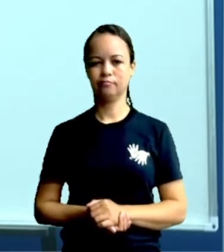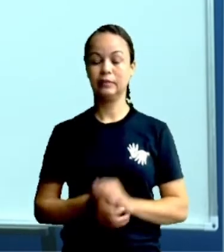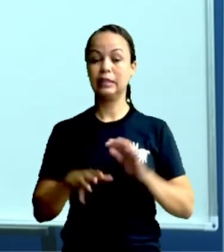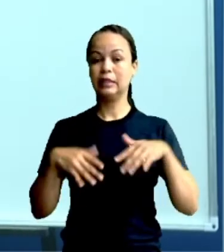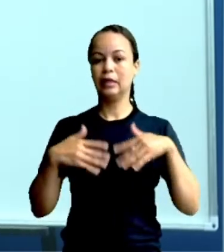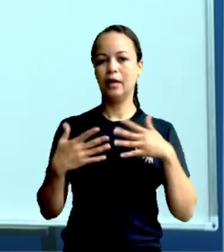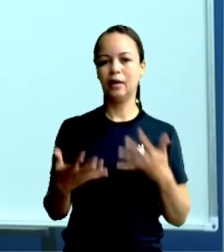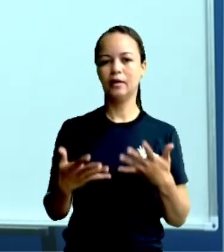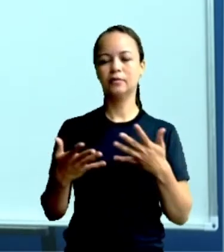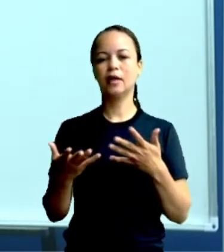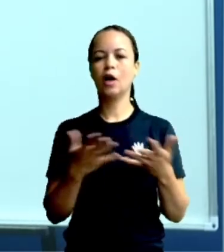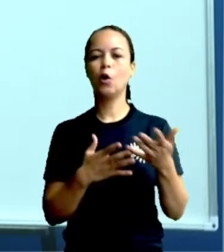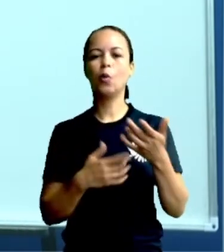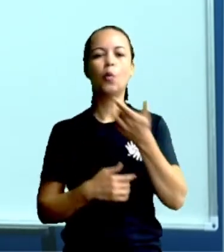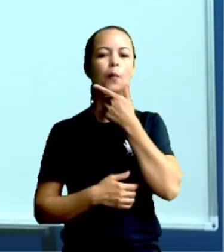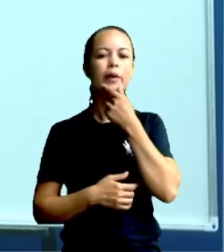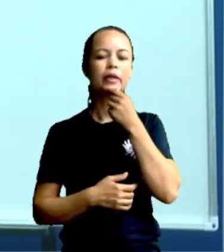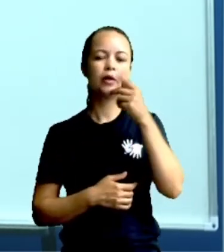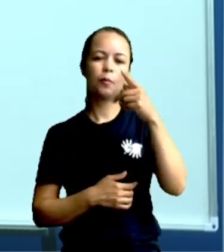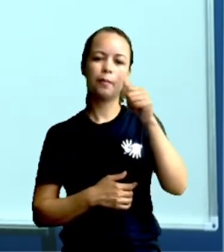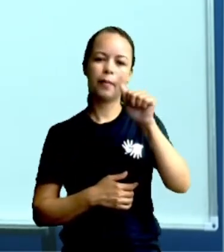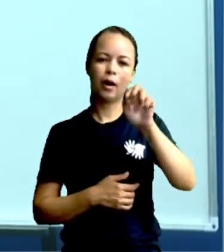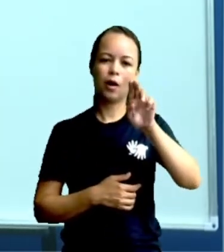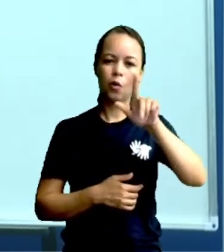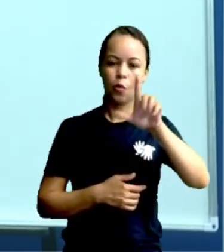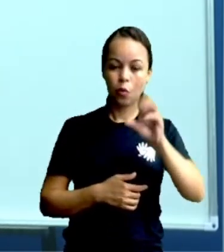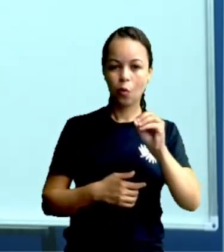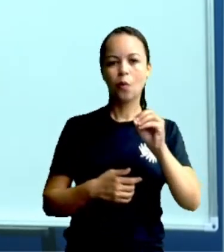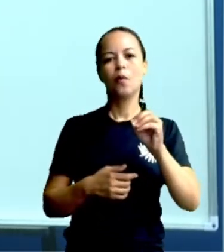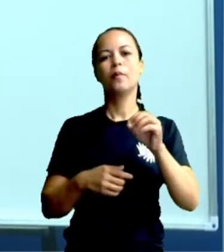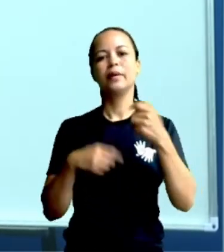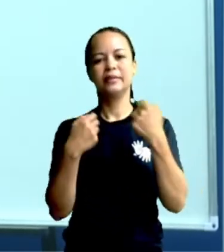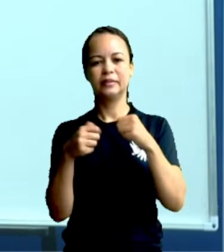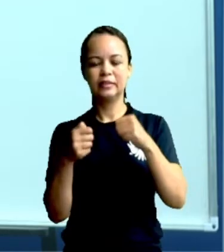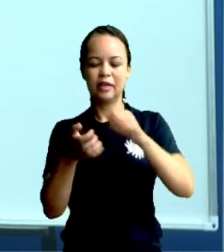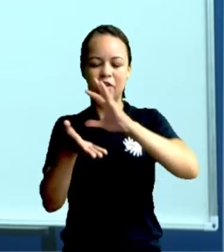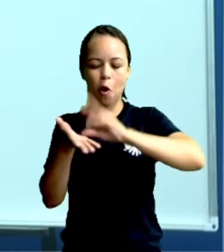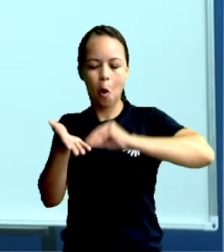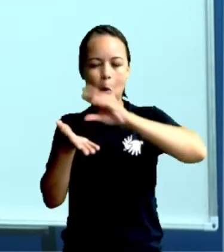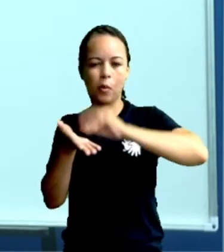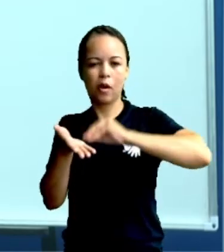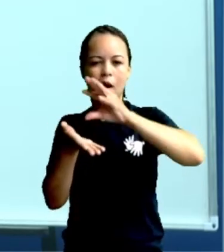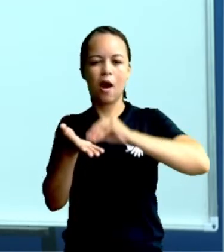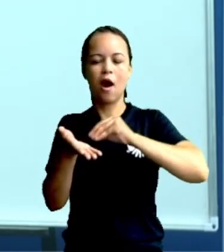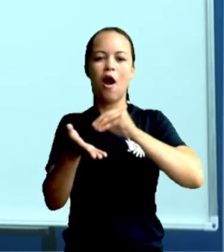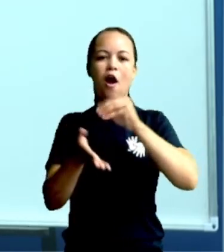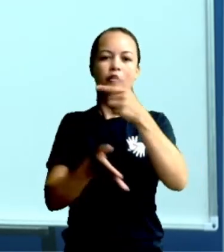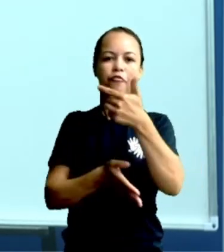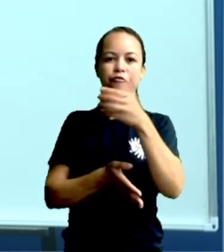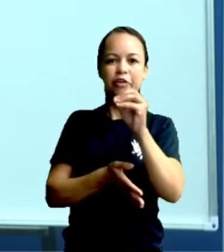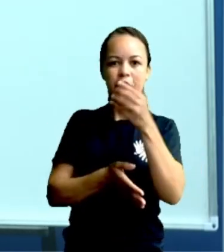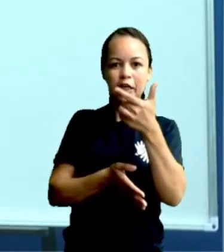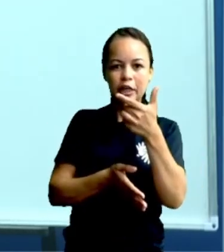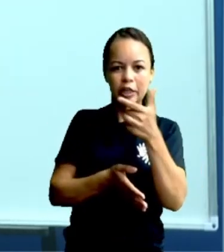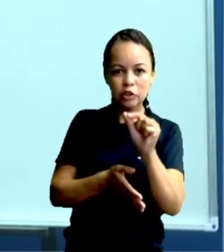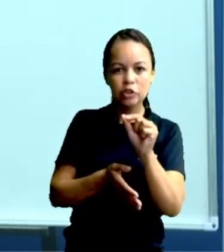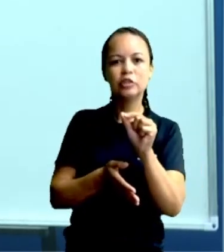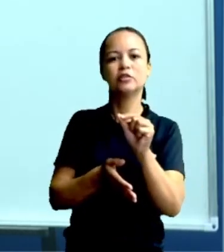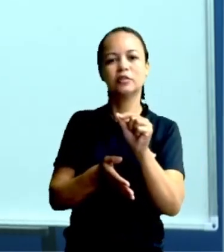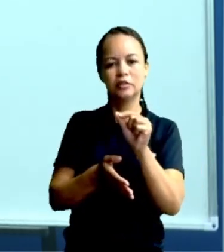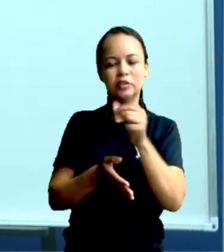Paulo tinha que copiar 20 quesitos. 20 quesitos tinha no quadro, ele copiou